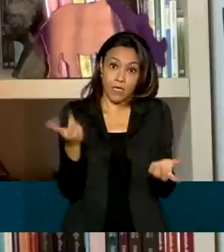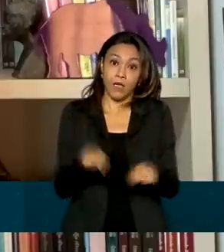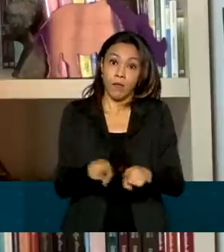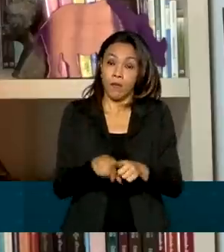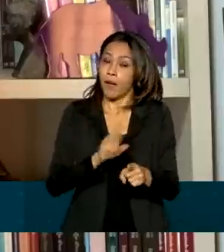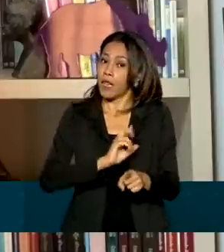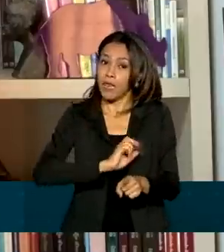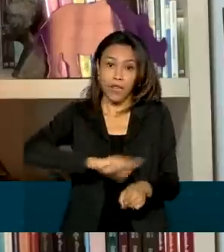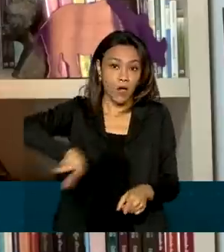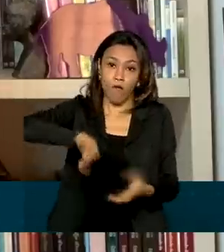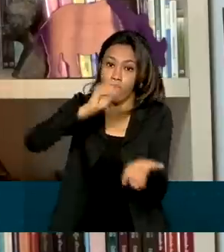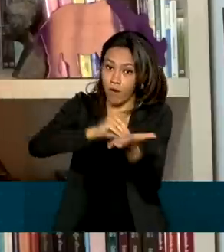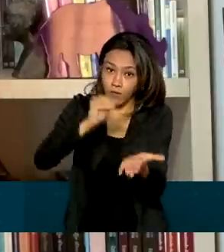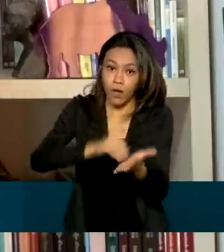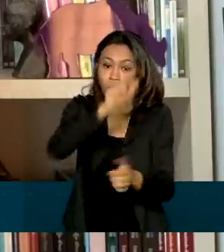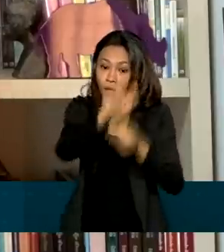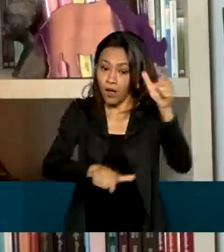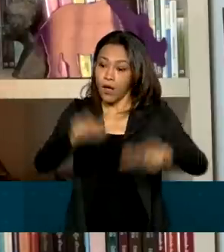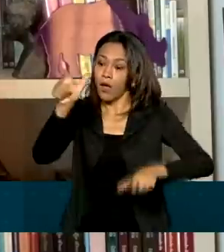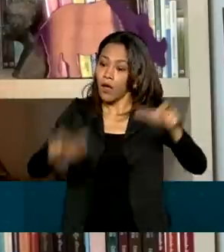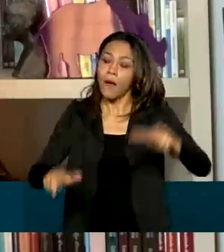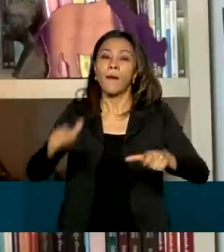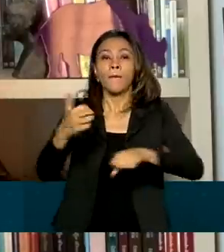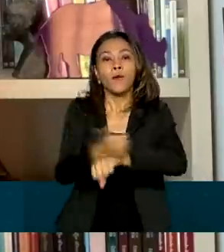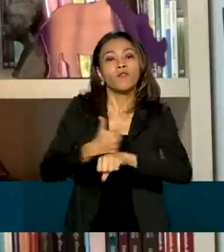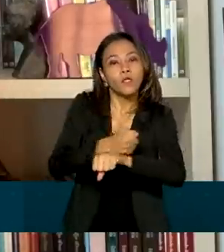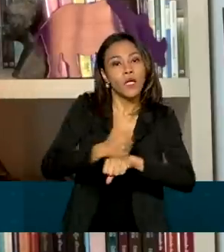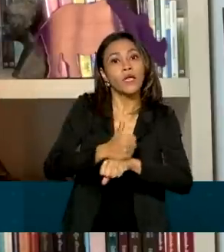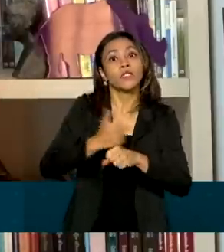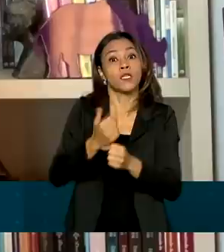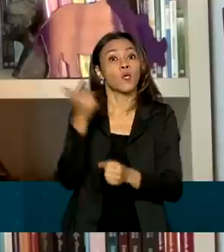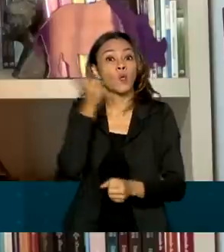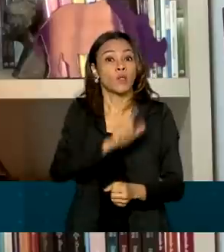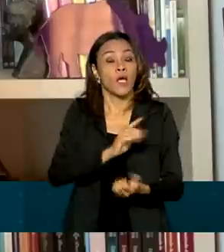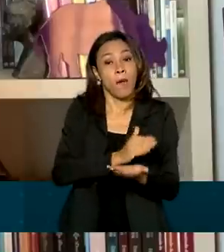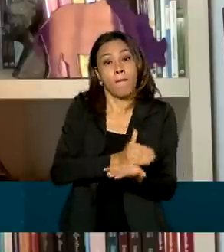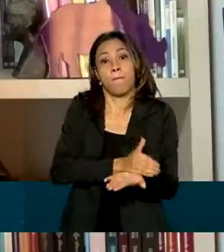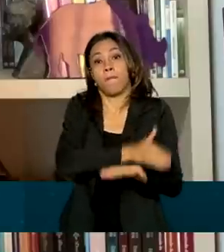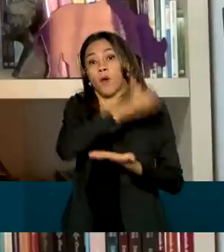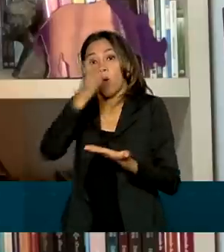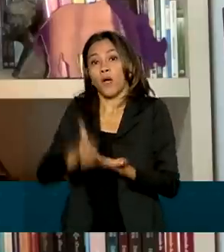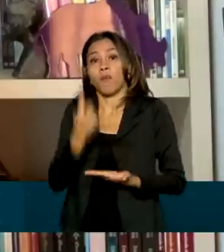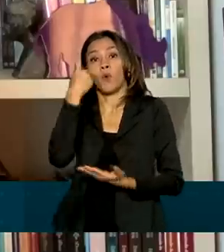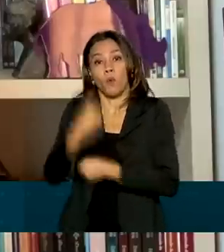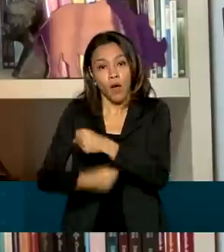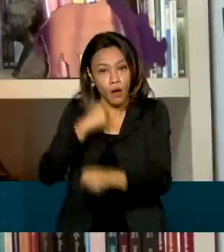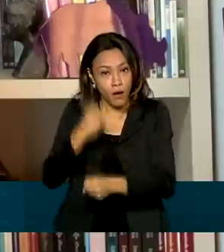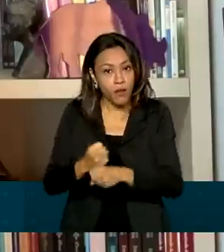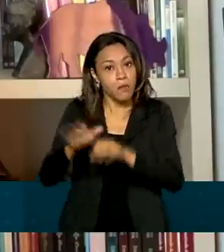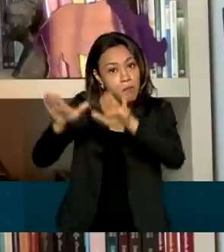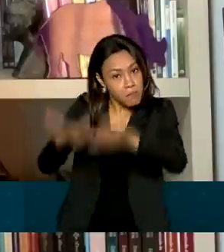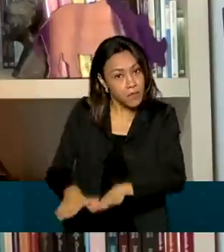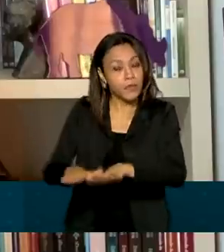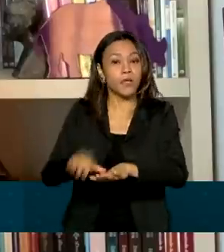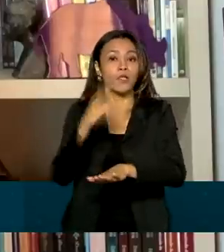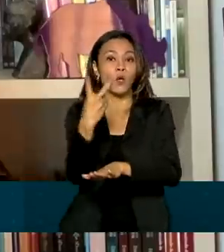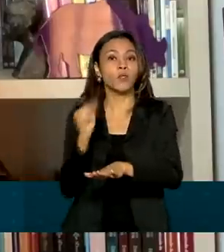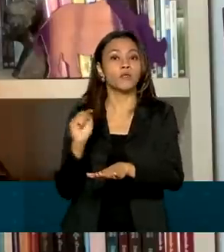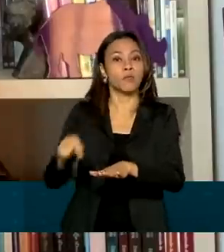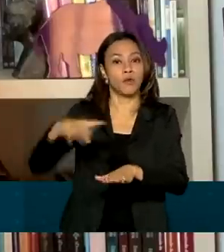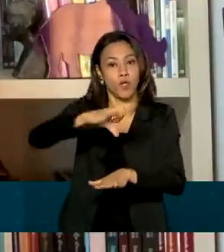recursos humanos, o Ministério decidiu prorrogar por um ano a permanência de 2.900